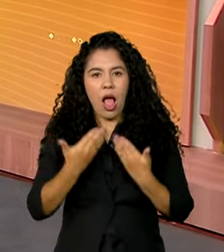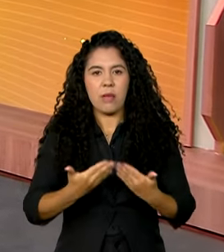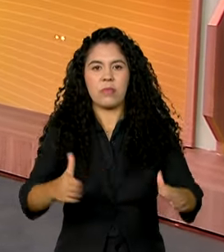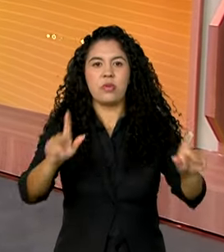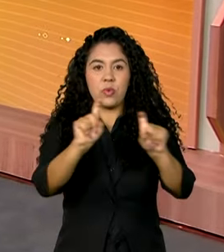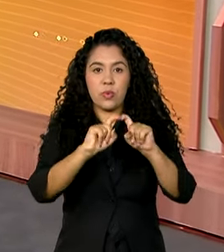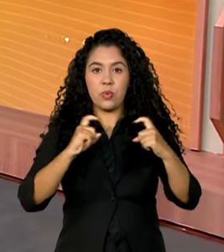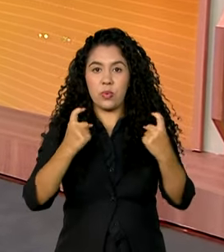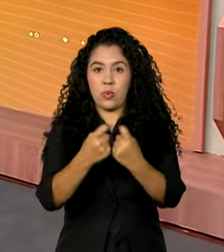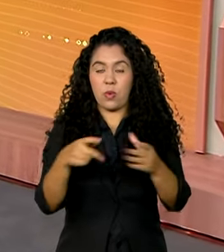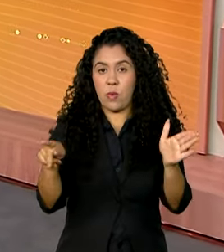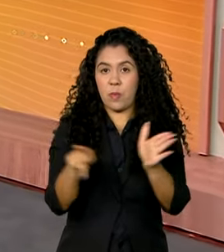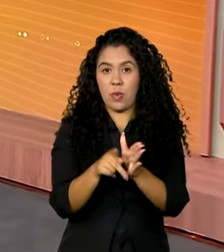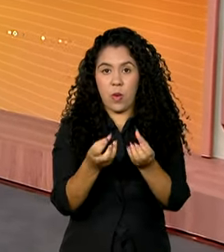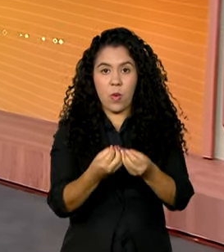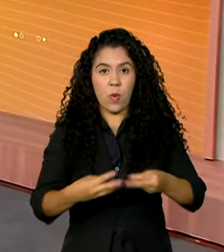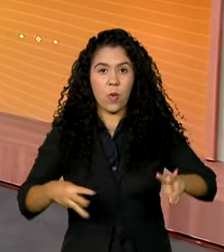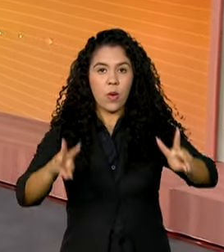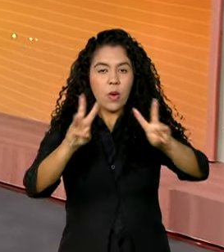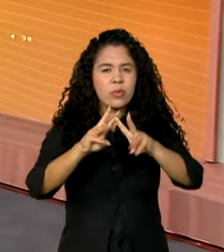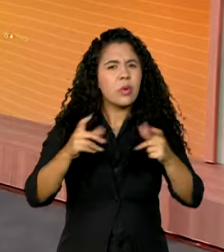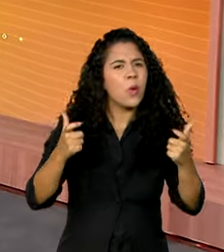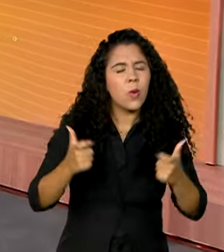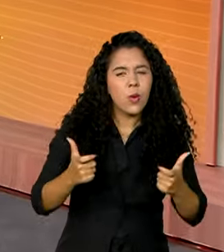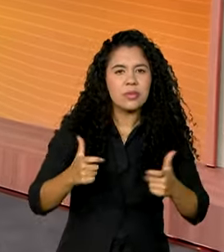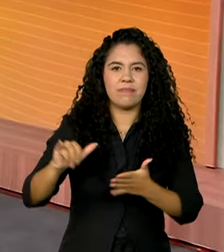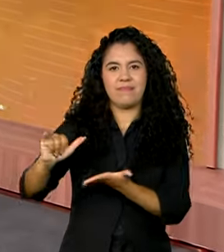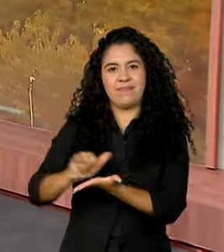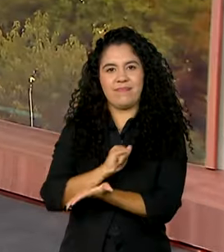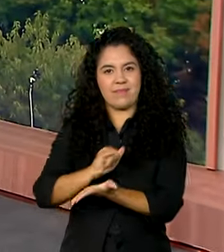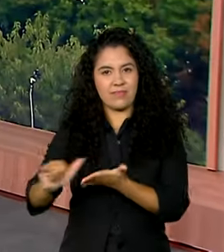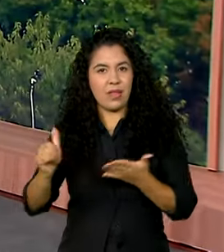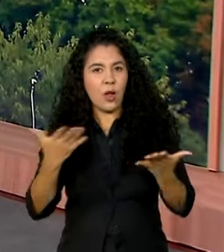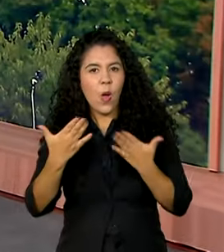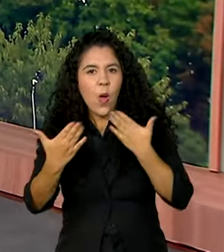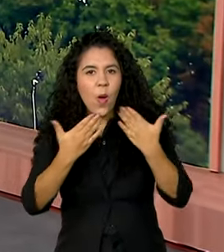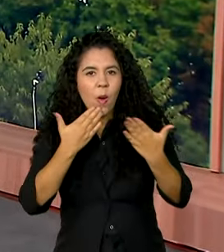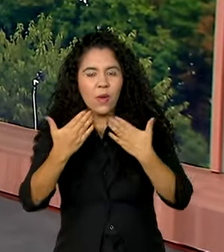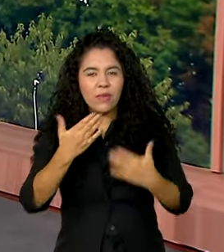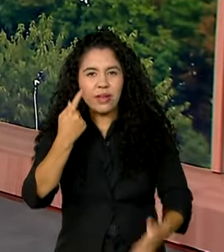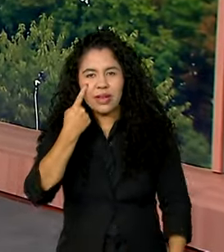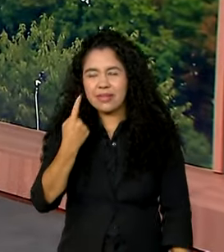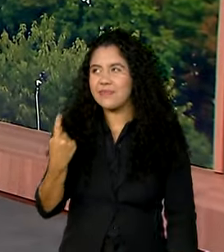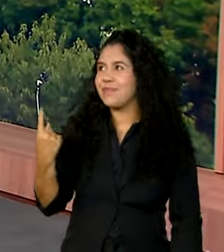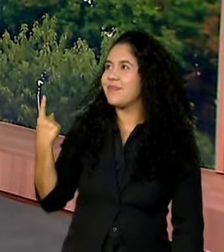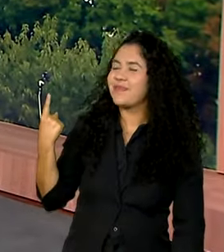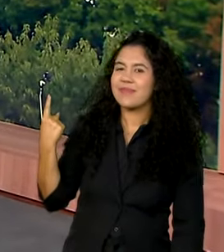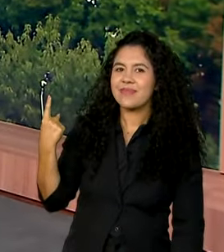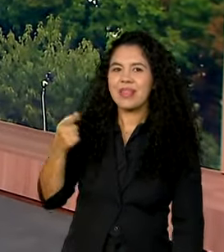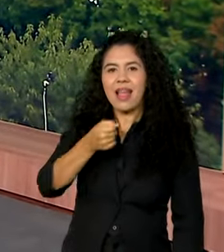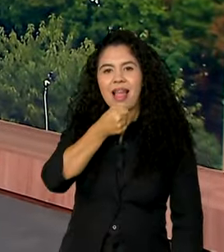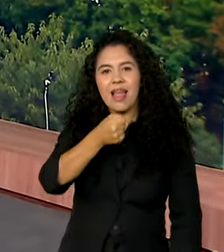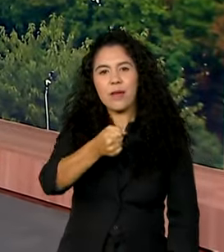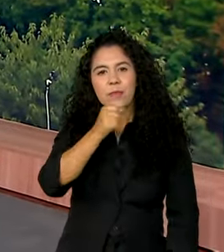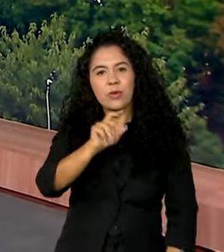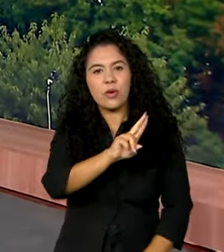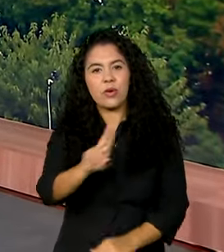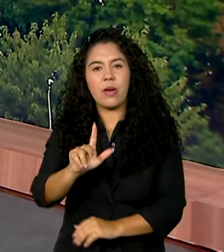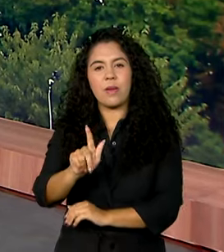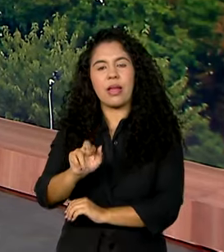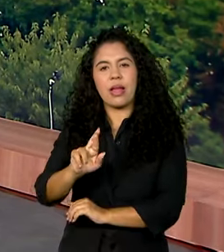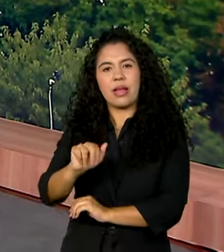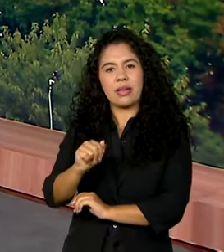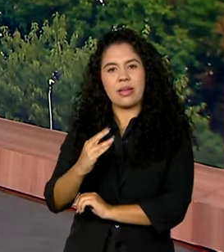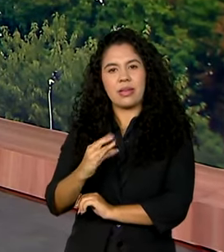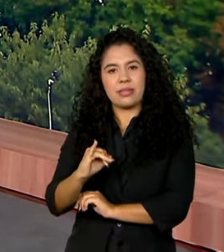Assembleia Geral das Nações Unidas em Nova Iorque. E é pra lá que nós vamos conversar ao vivo com a repórter Graciele Bittencourt, que tem